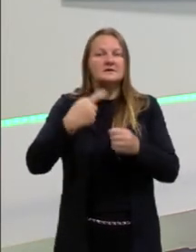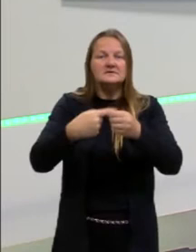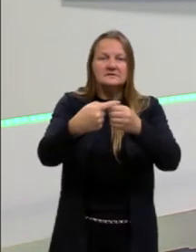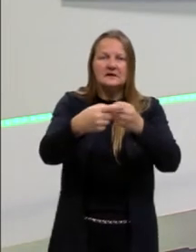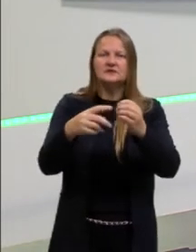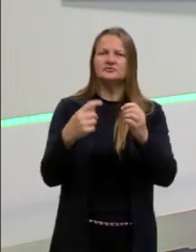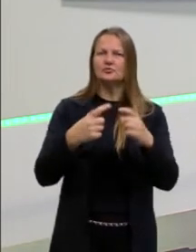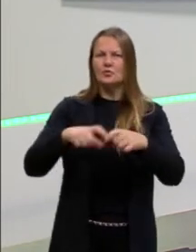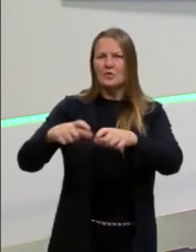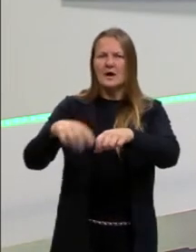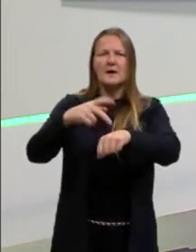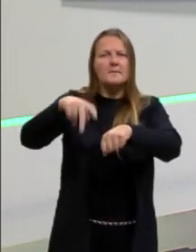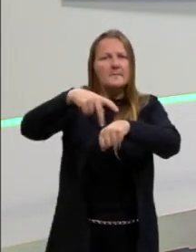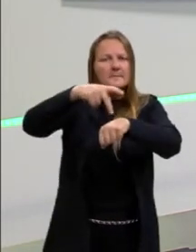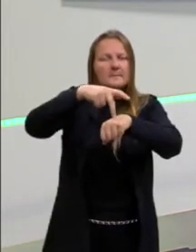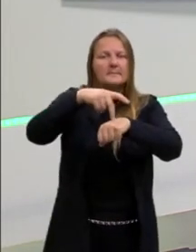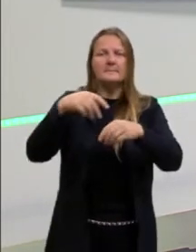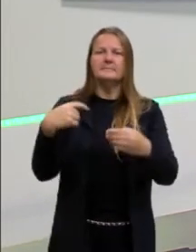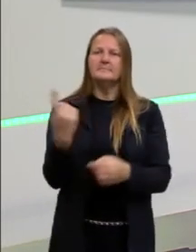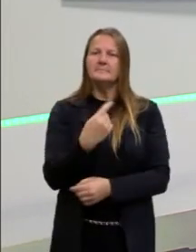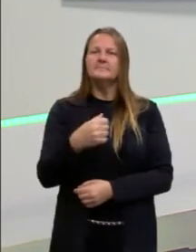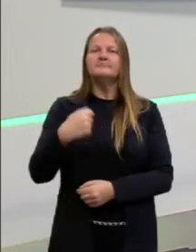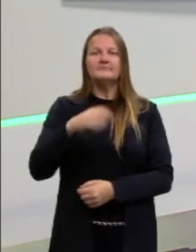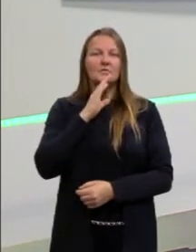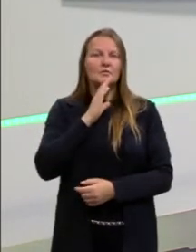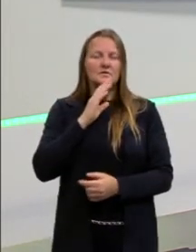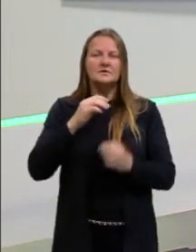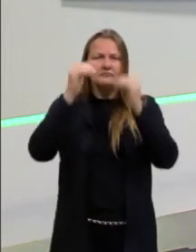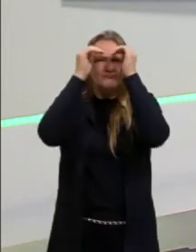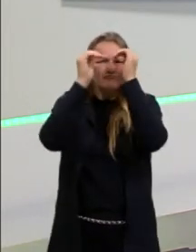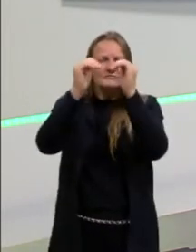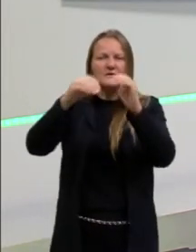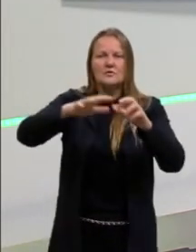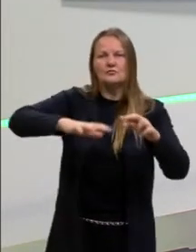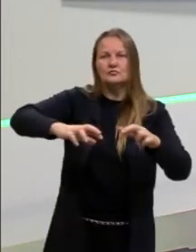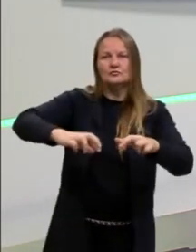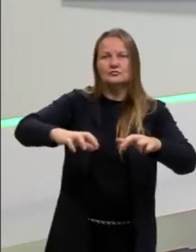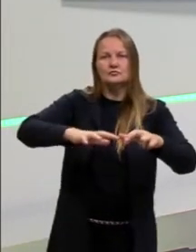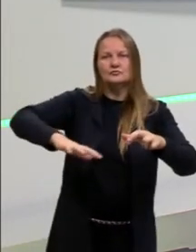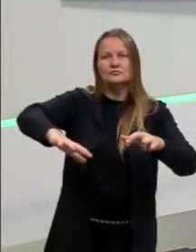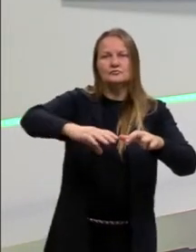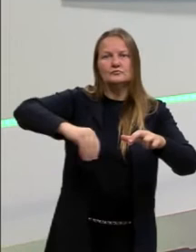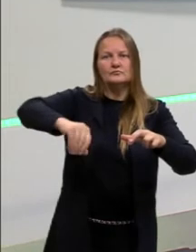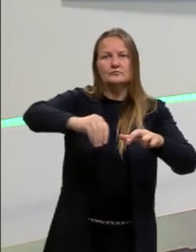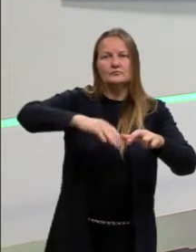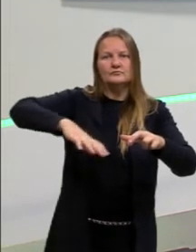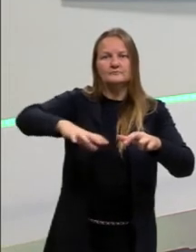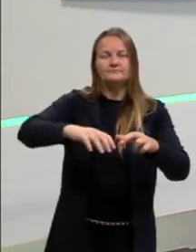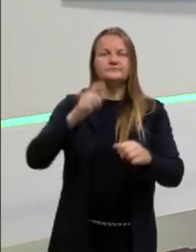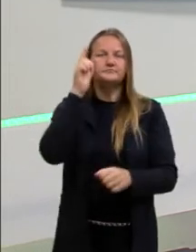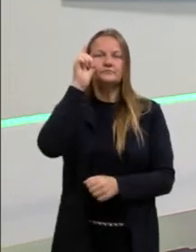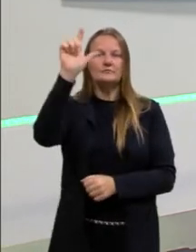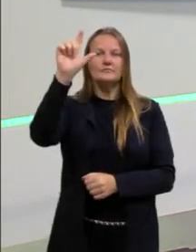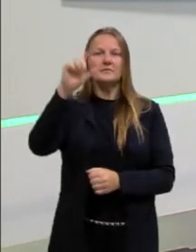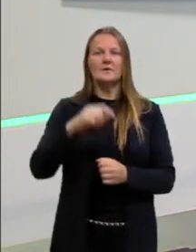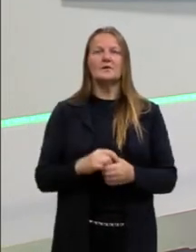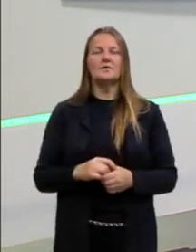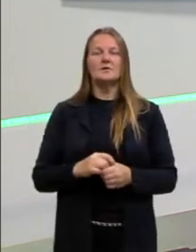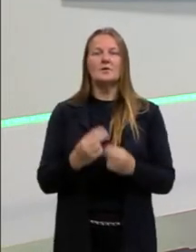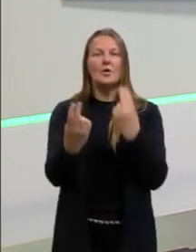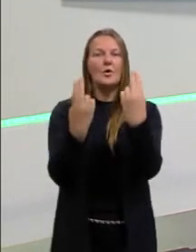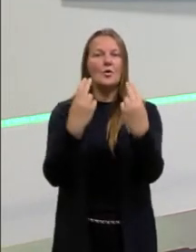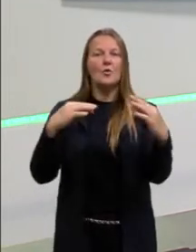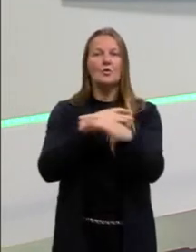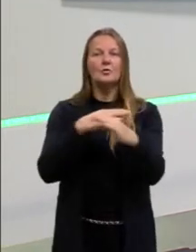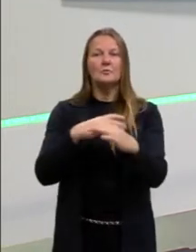patrimônios do nosso país, e a gente também respeitar o território que essas pessoas conquistaram. Por vezes, esses quilombos urbanos, hoje em dia,